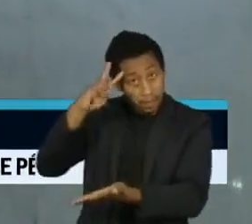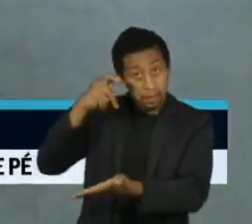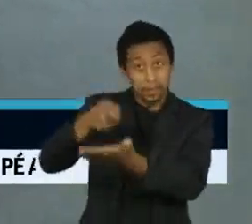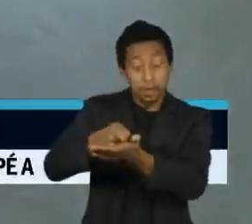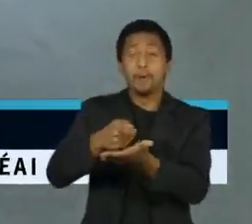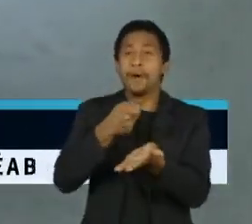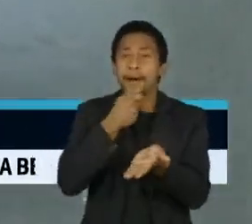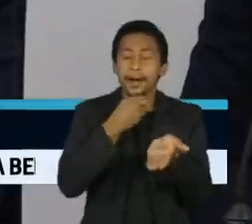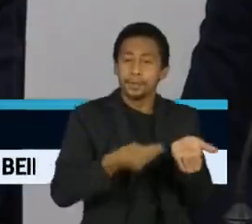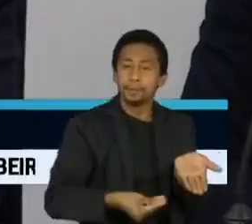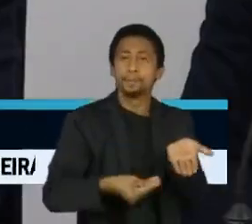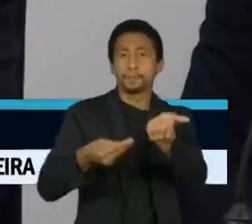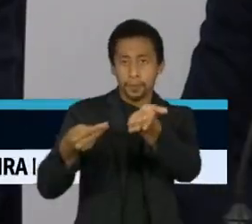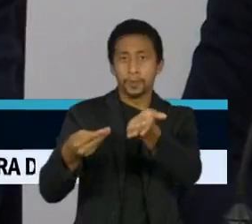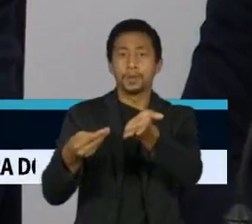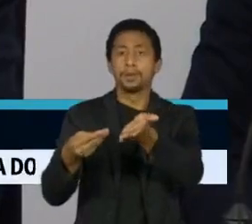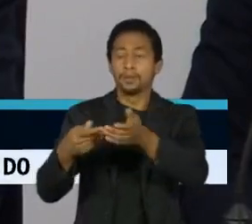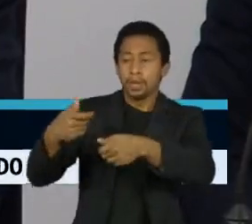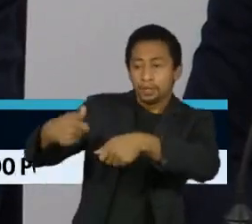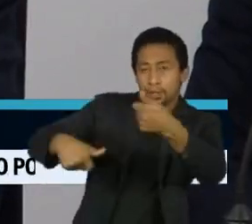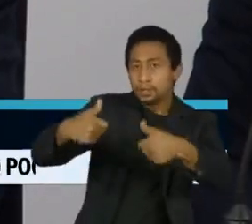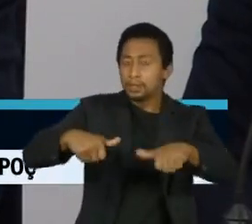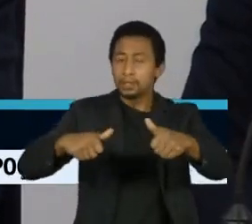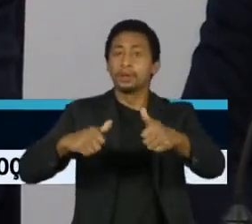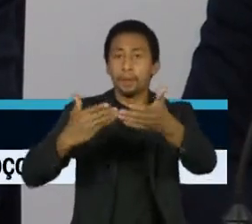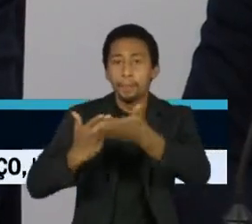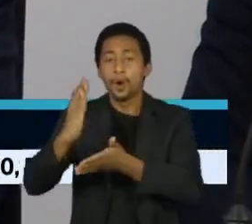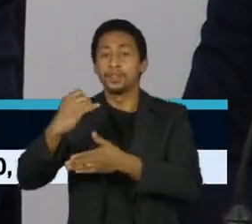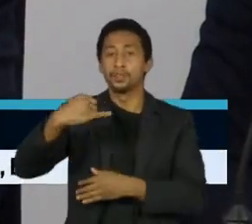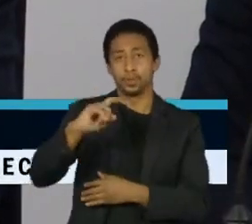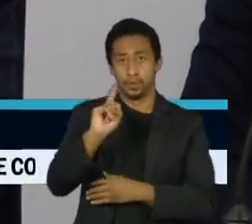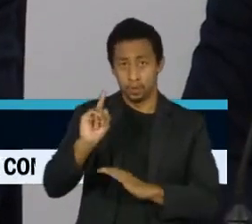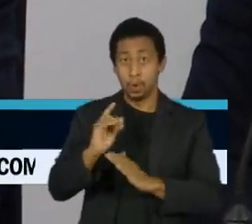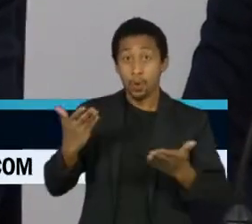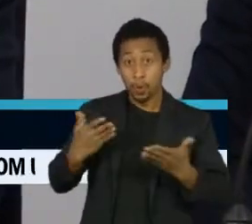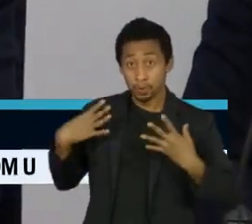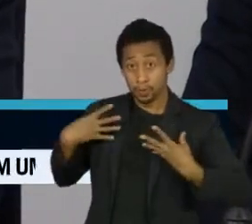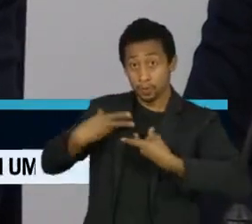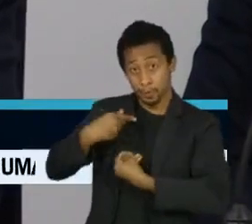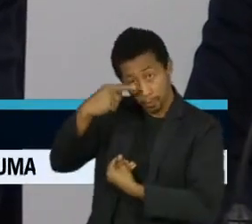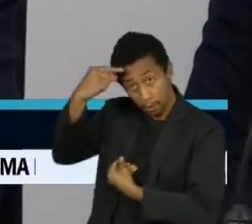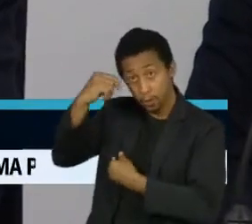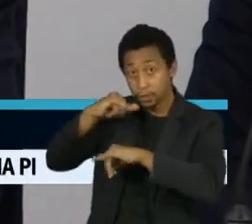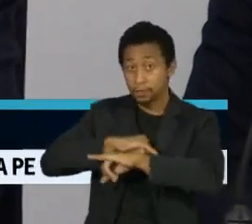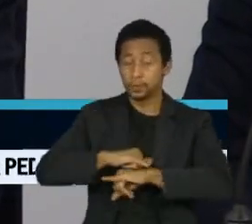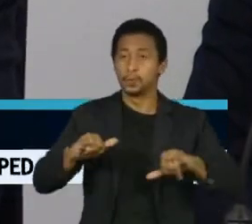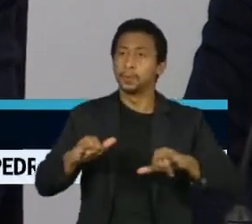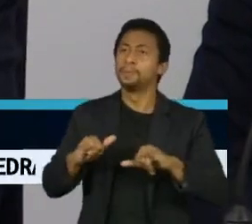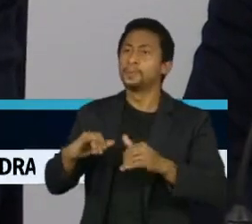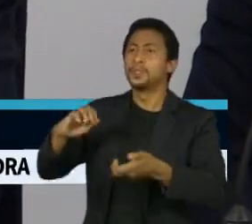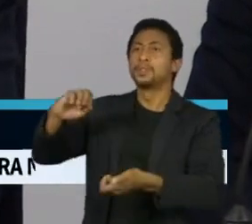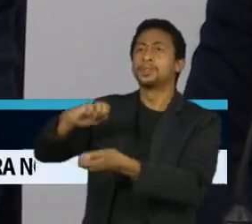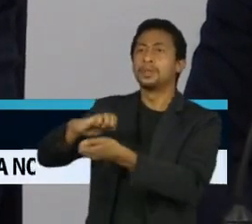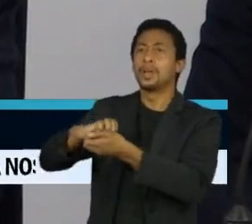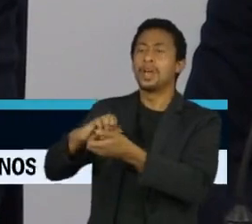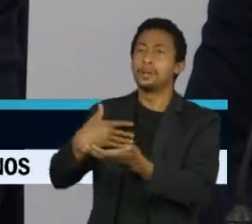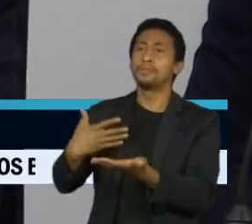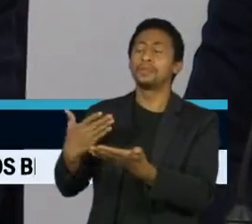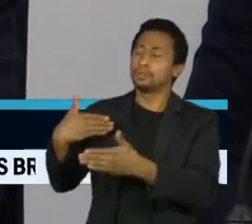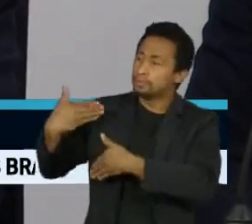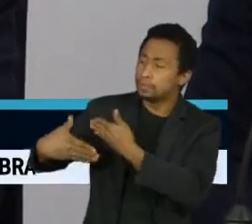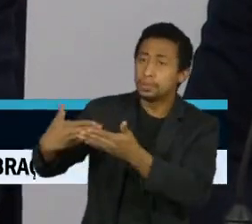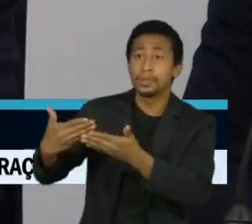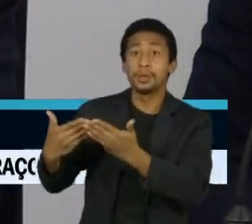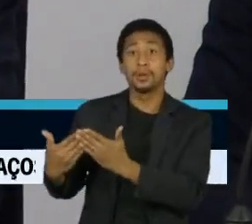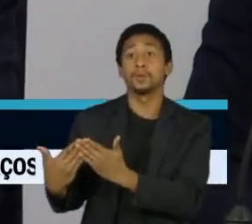pelo plenário da Corte. Hoje, em Manaus, Barroso comentou sobre o passaporte de vacina. O Supremo tem uma tradição de aplicar o que se chama de